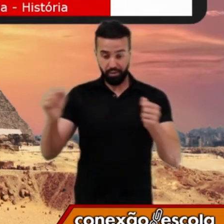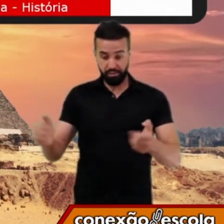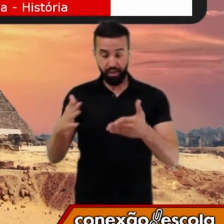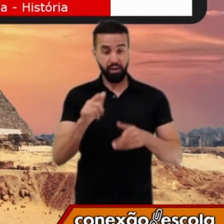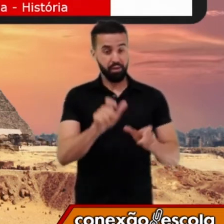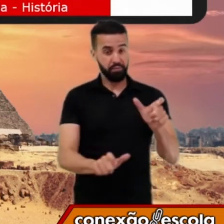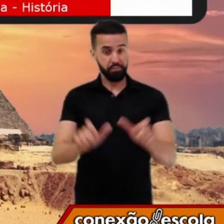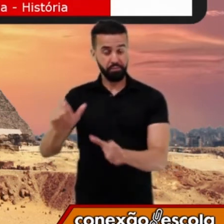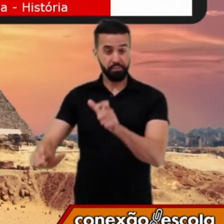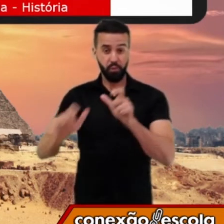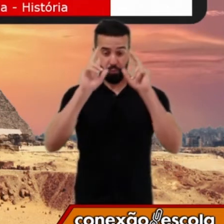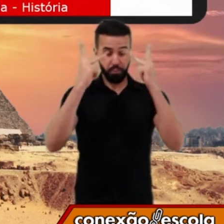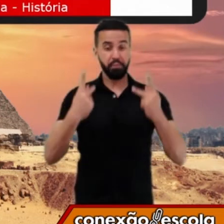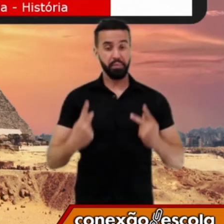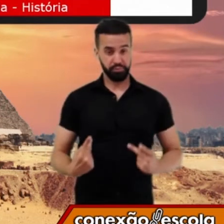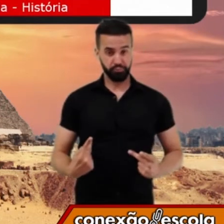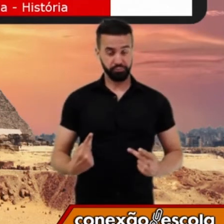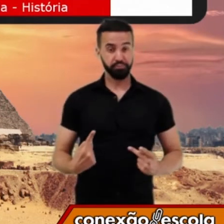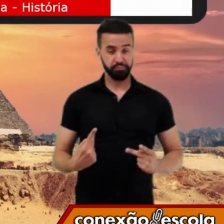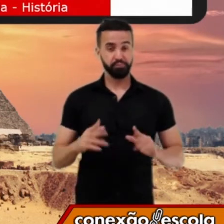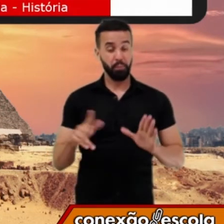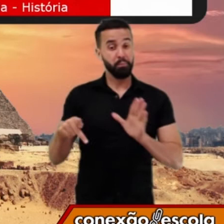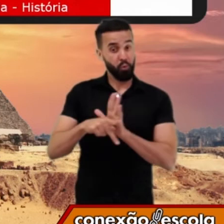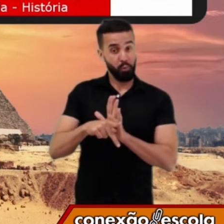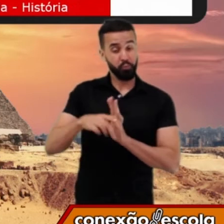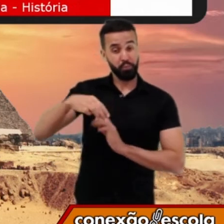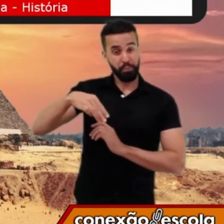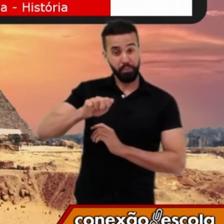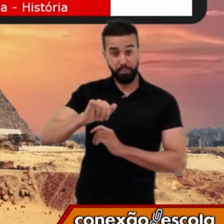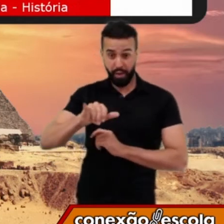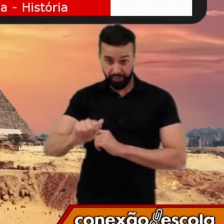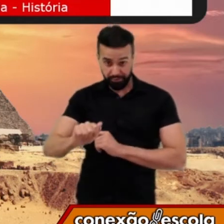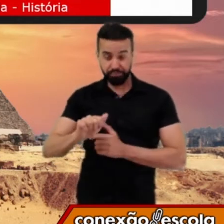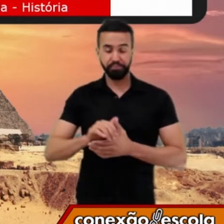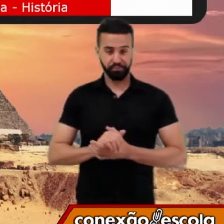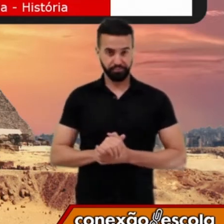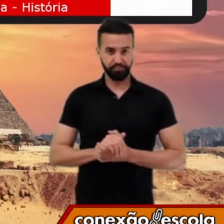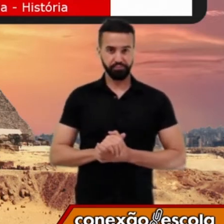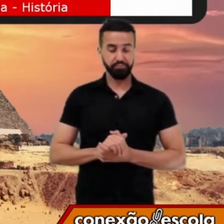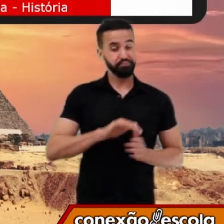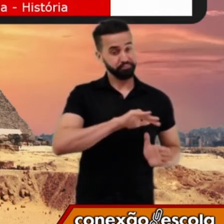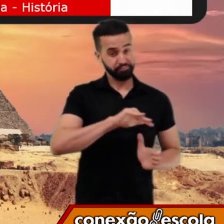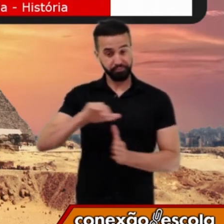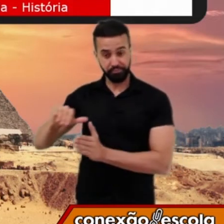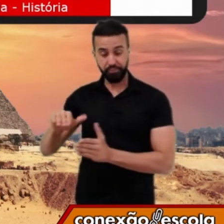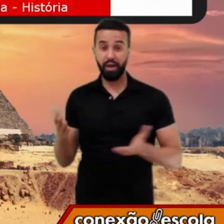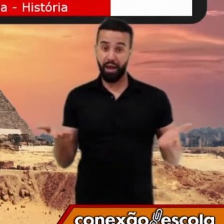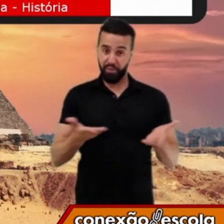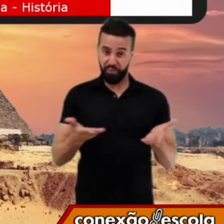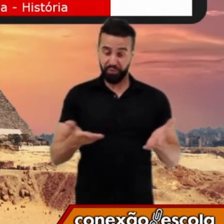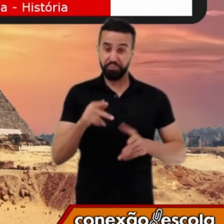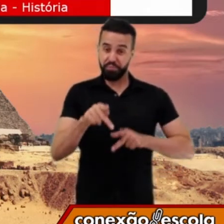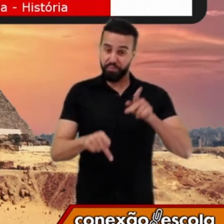fundação da civilização maia. Veremos agora o relato da visão de criação